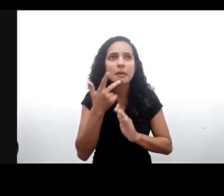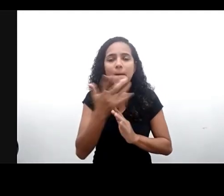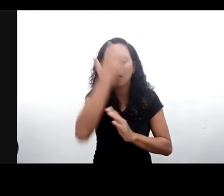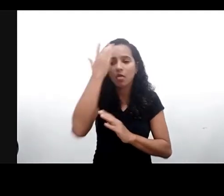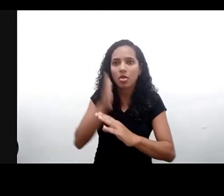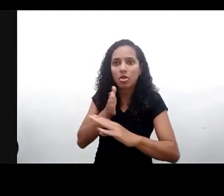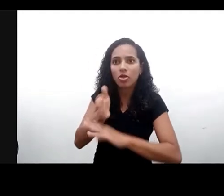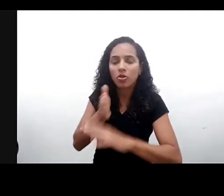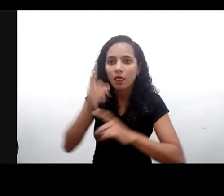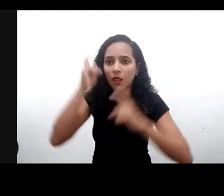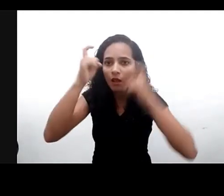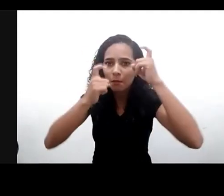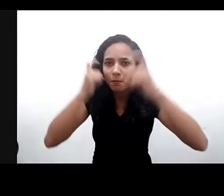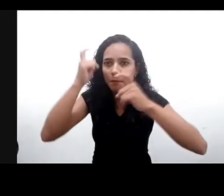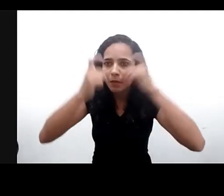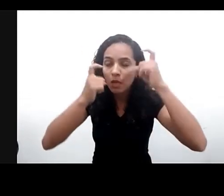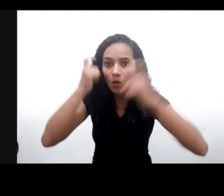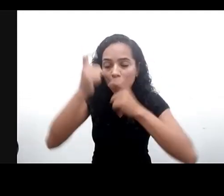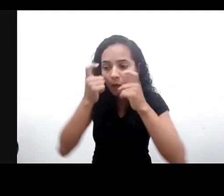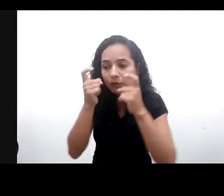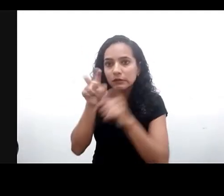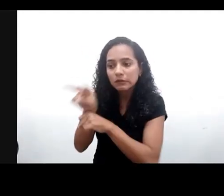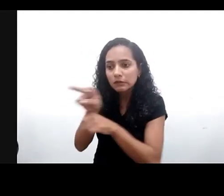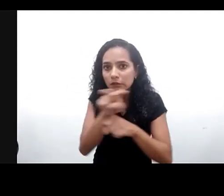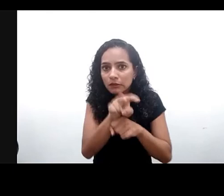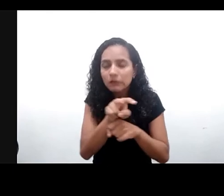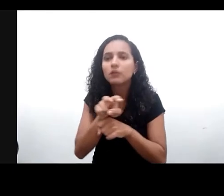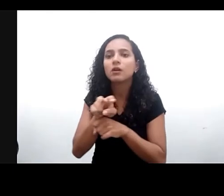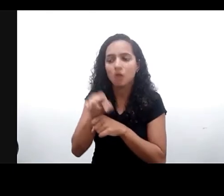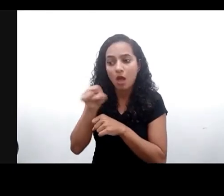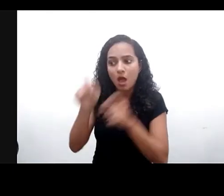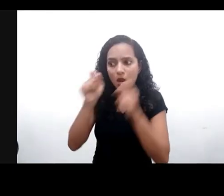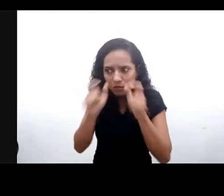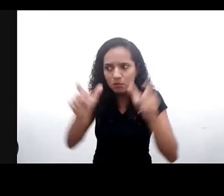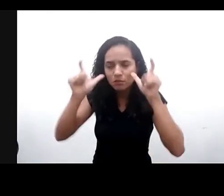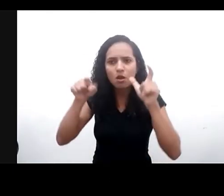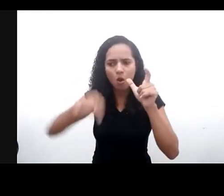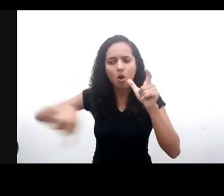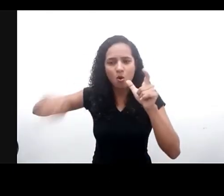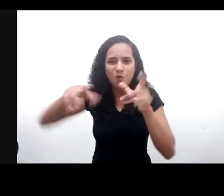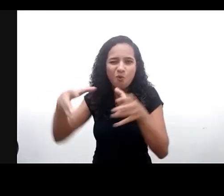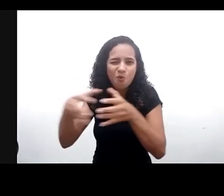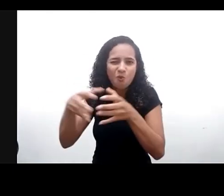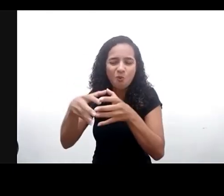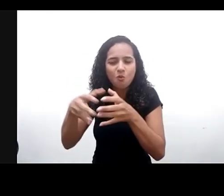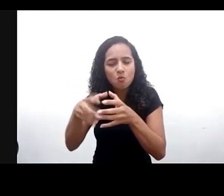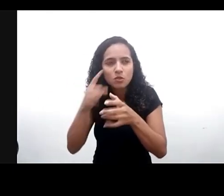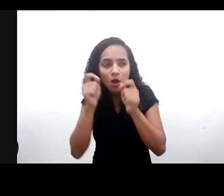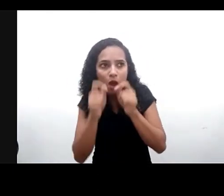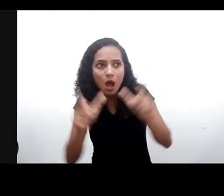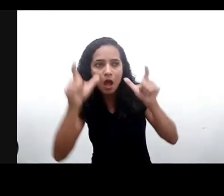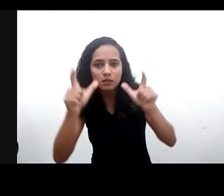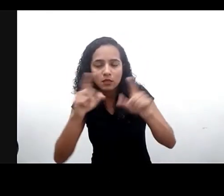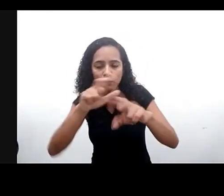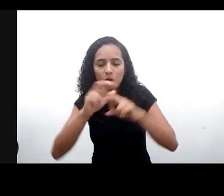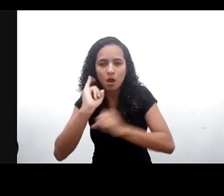preocupações com a vigilância massiva, indicando, sim, que eles estão atentos a questões sensíveis e problemáticas para muito